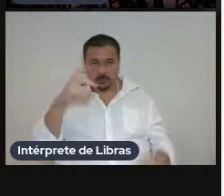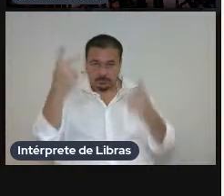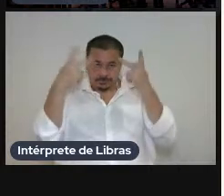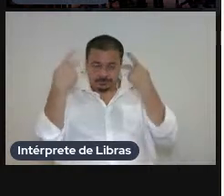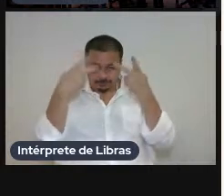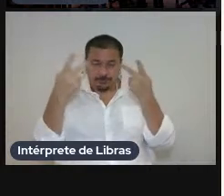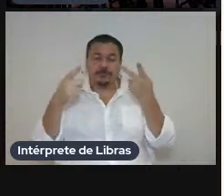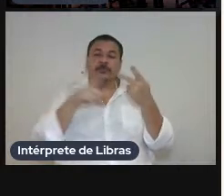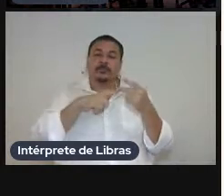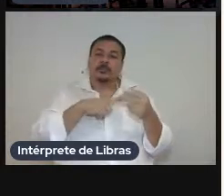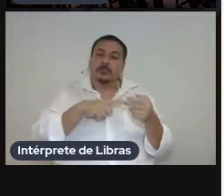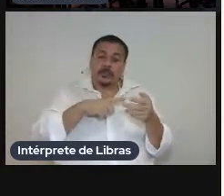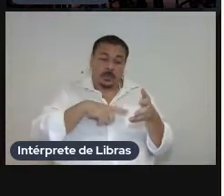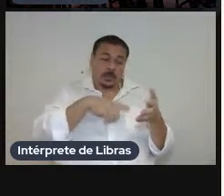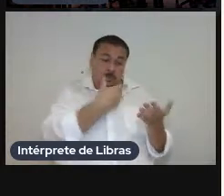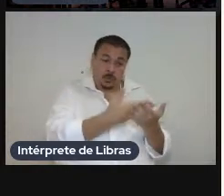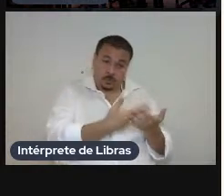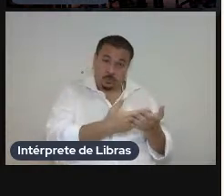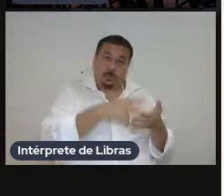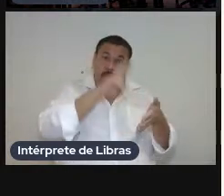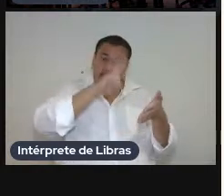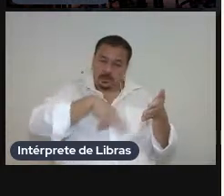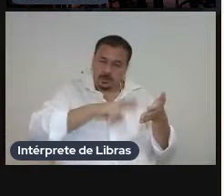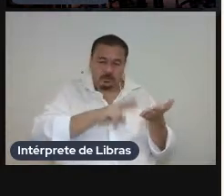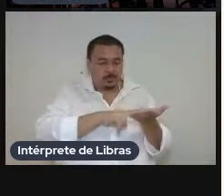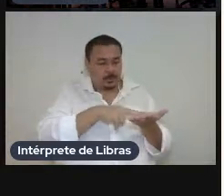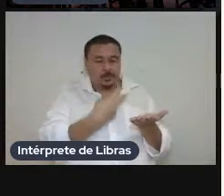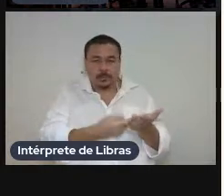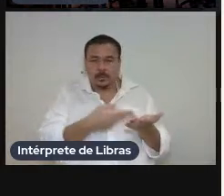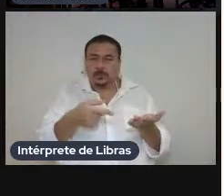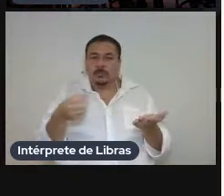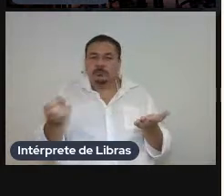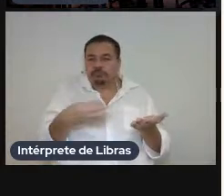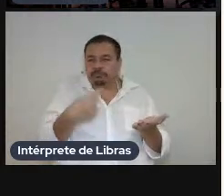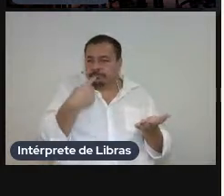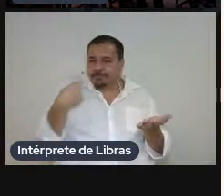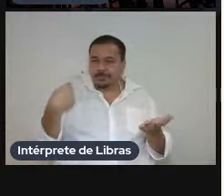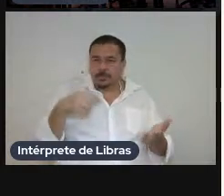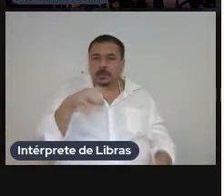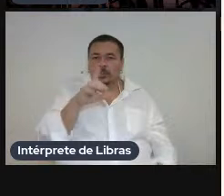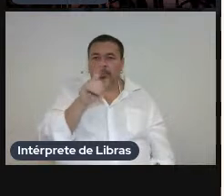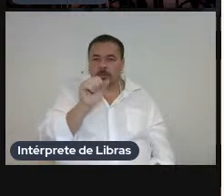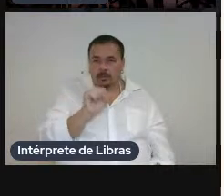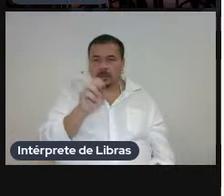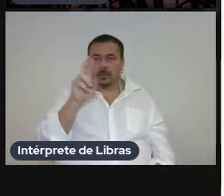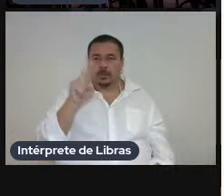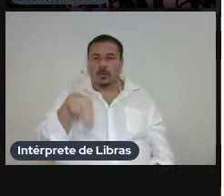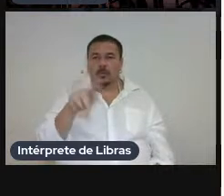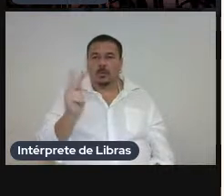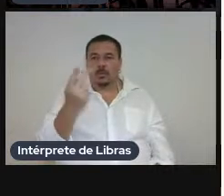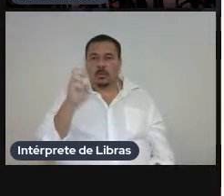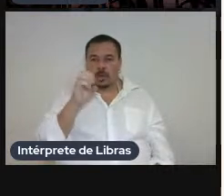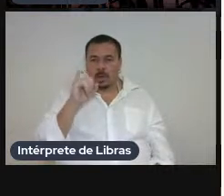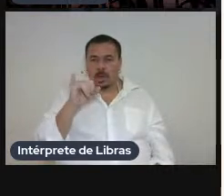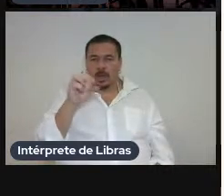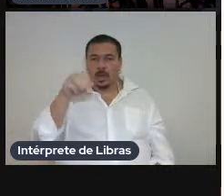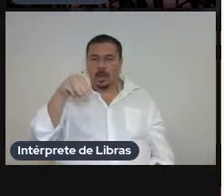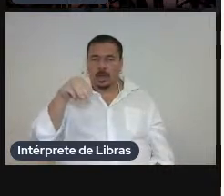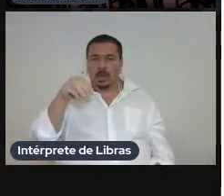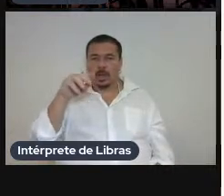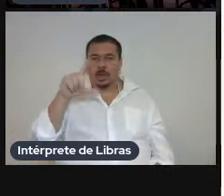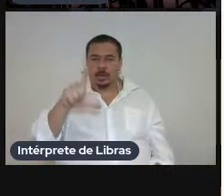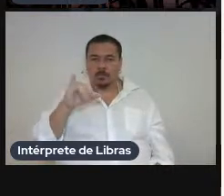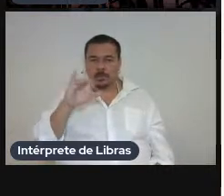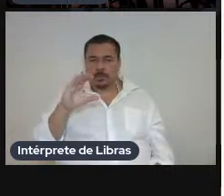toda a nova tradução a tradução mais recente de Dazma Heimert que foi publicada no Brasil pela editora